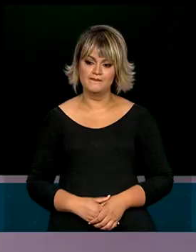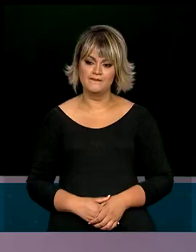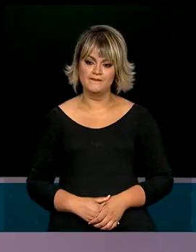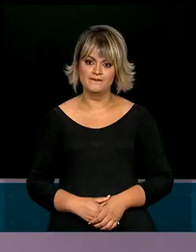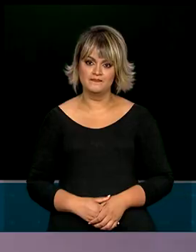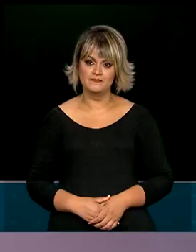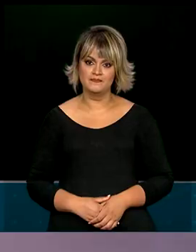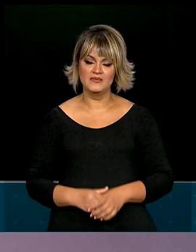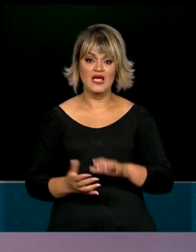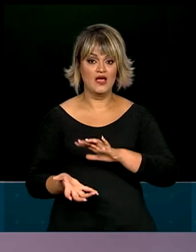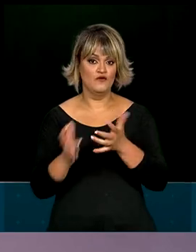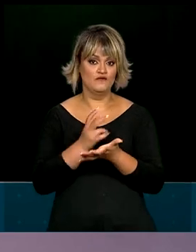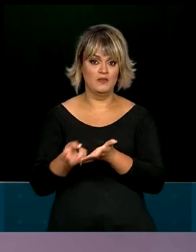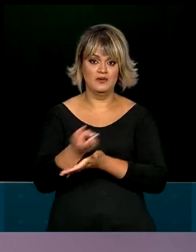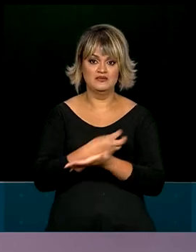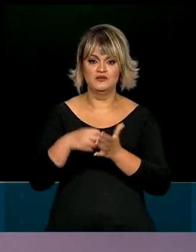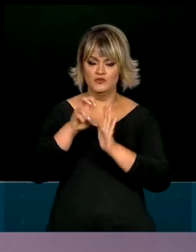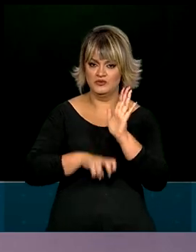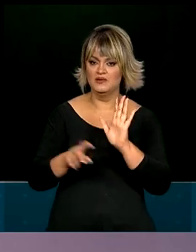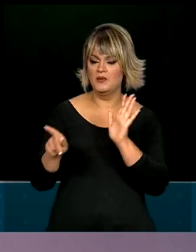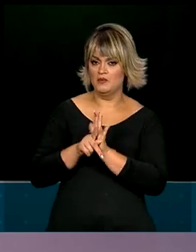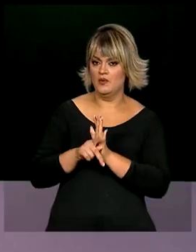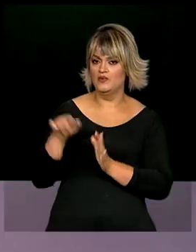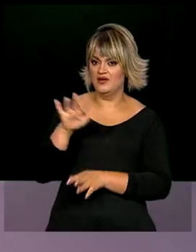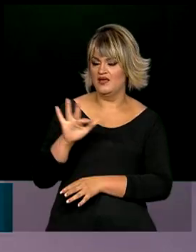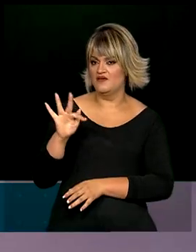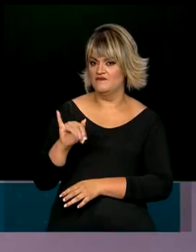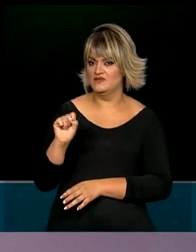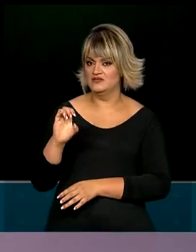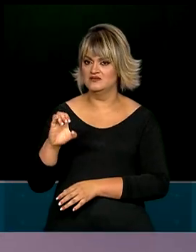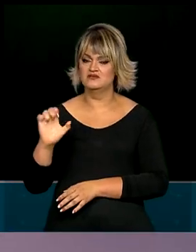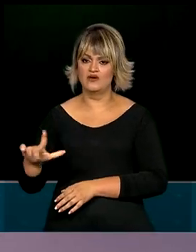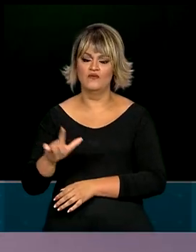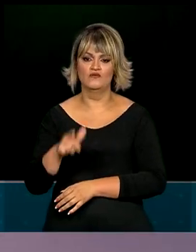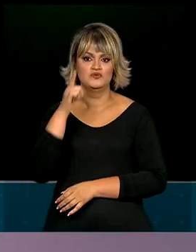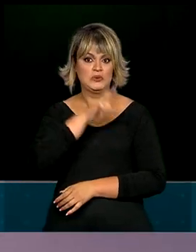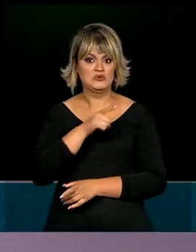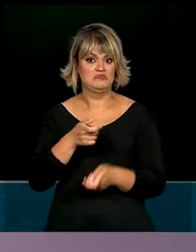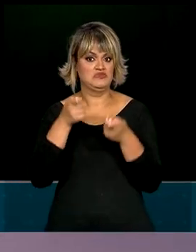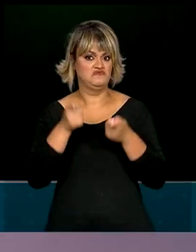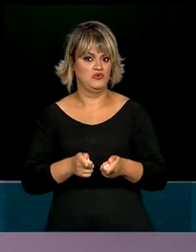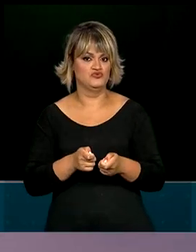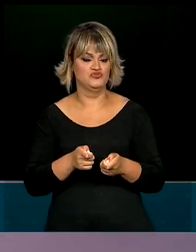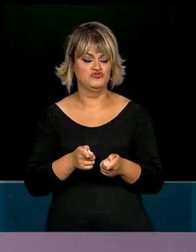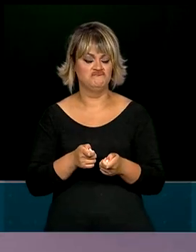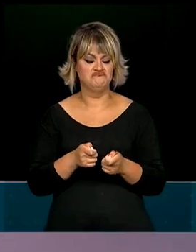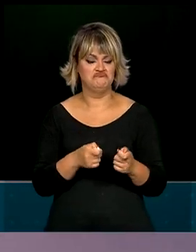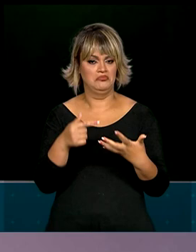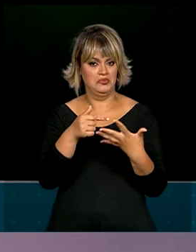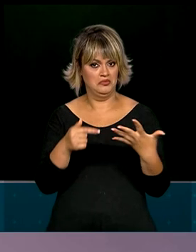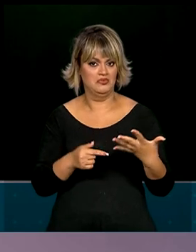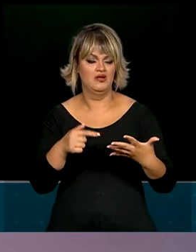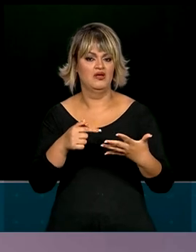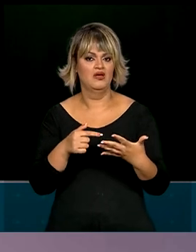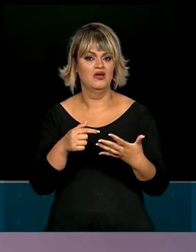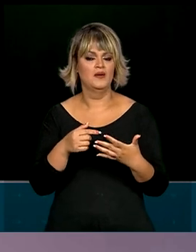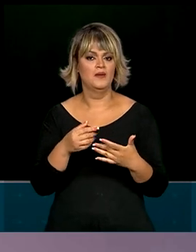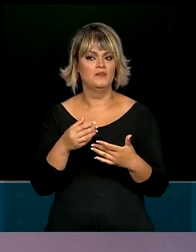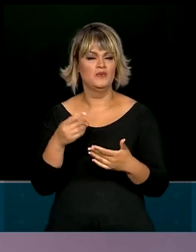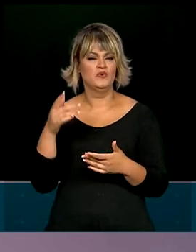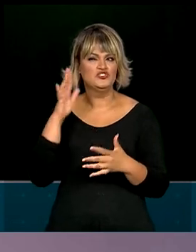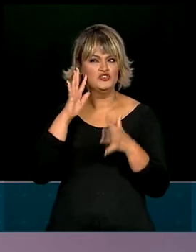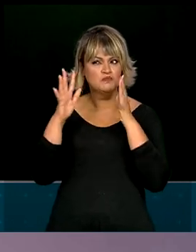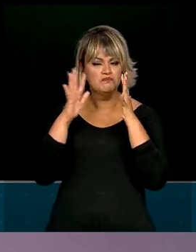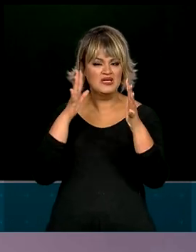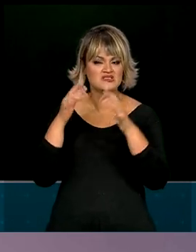A reforma tributária é parte do arcabouço fiscal. Então você dá mais solidez, mais robustez para aquilo que a gente